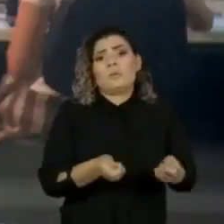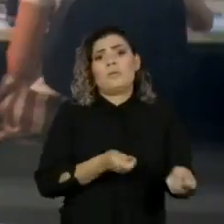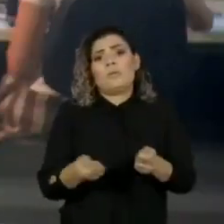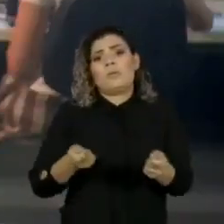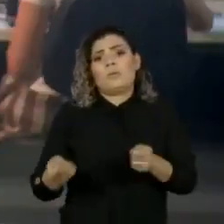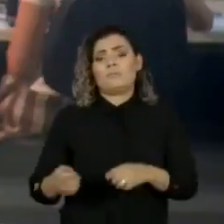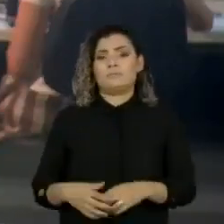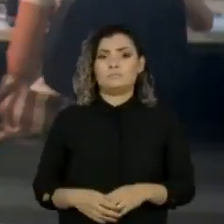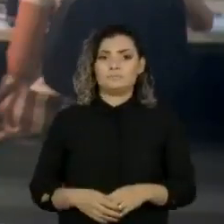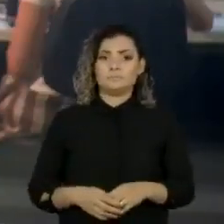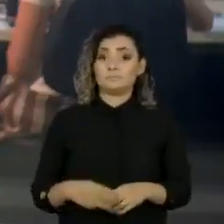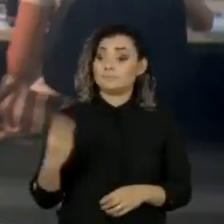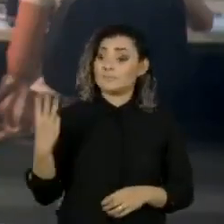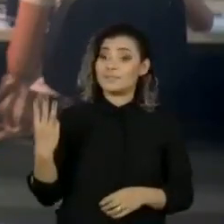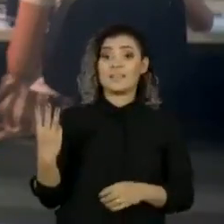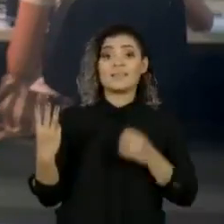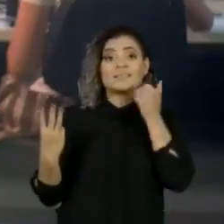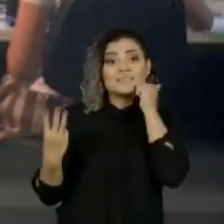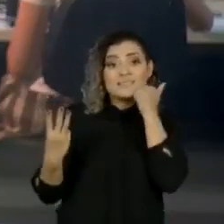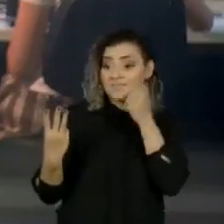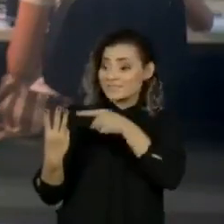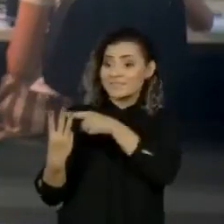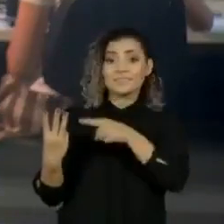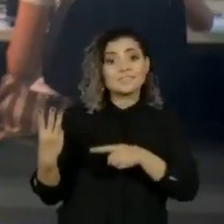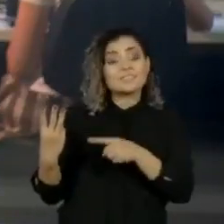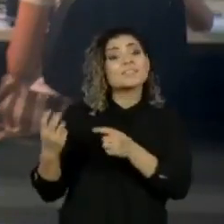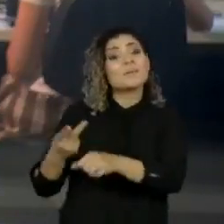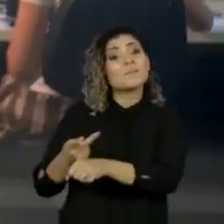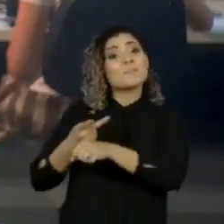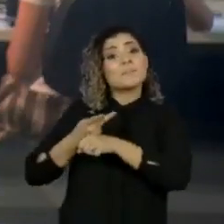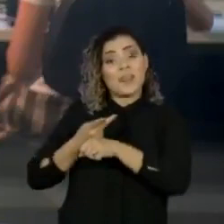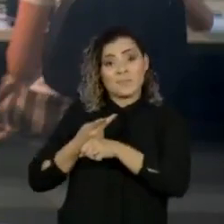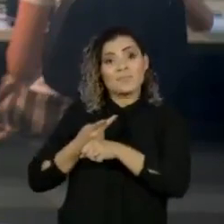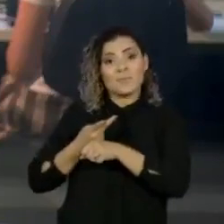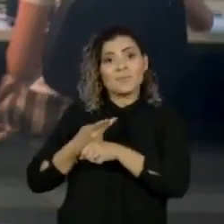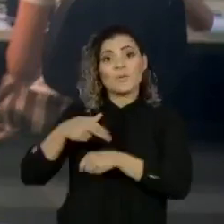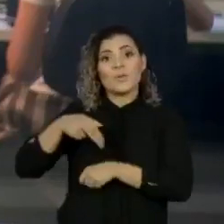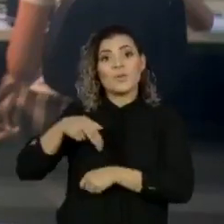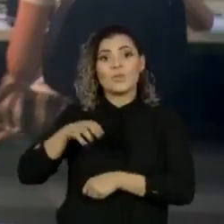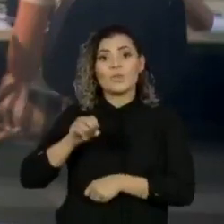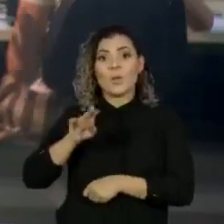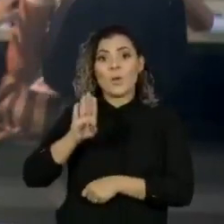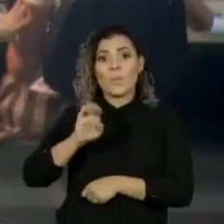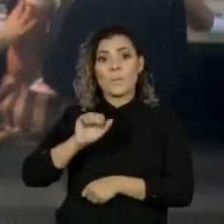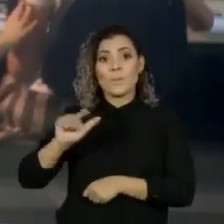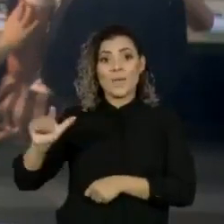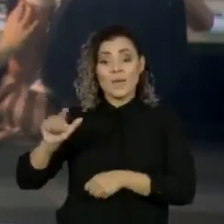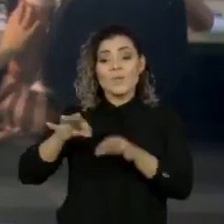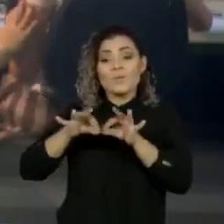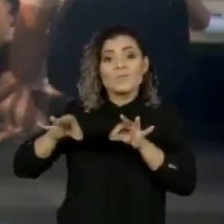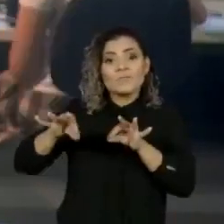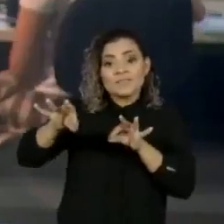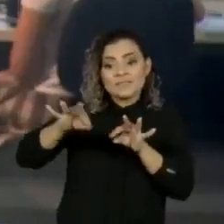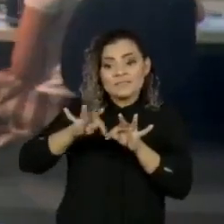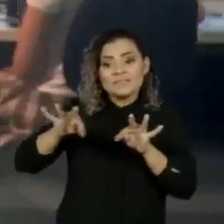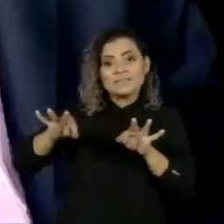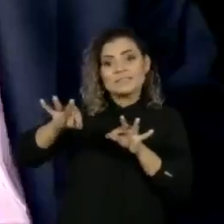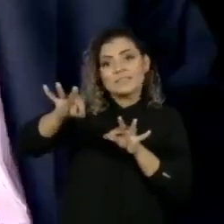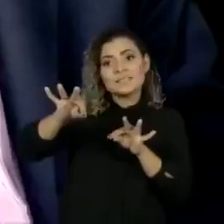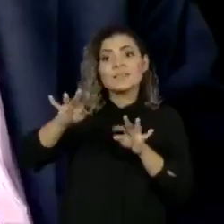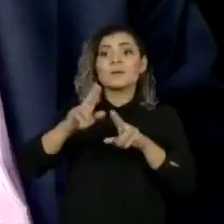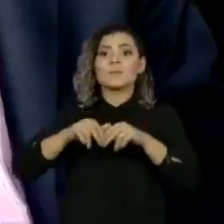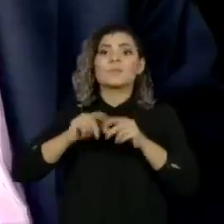Três cientistas ganharam hoje o Prêmio Nobel de Física deste ano pelos avanços na compreensão dos buracos